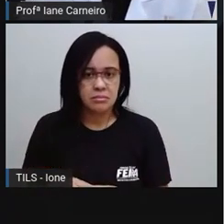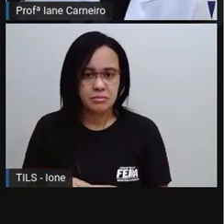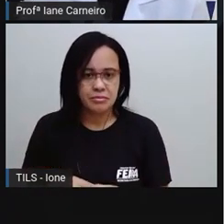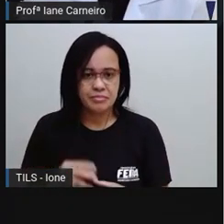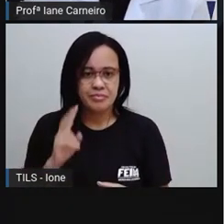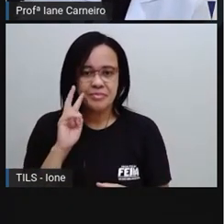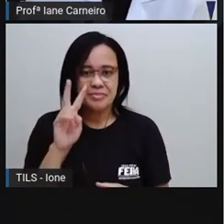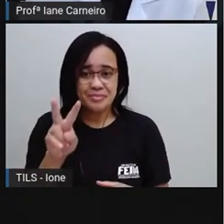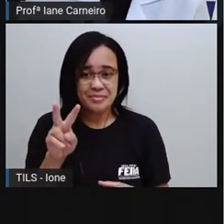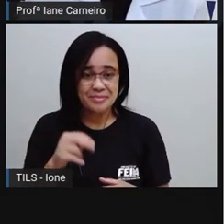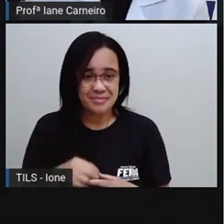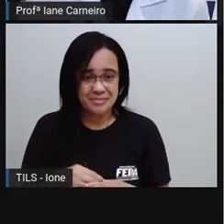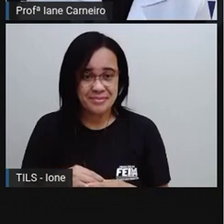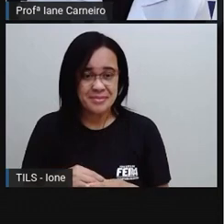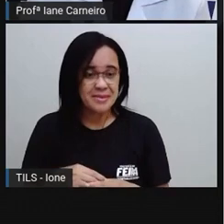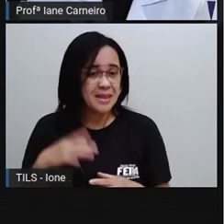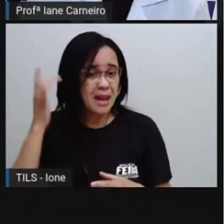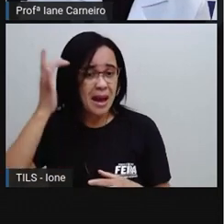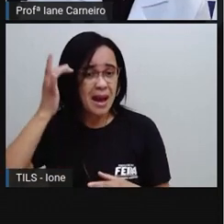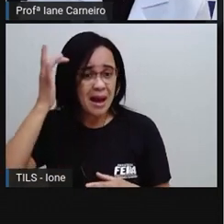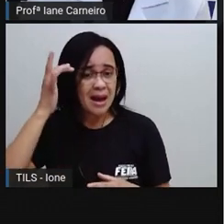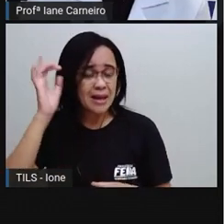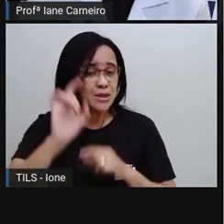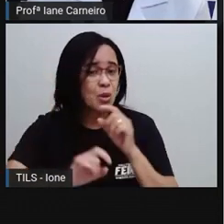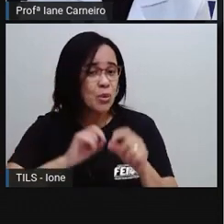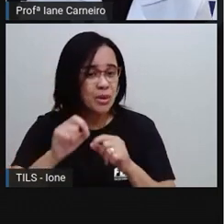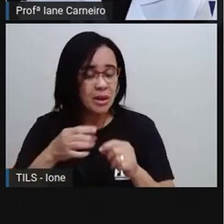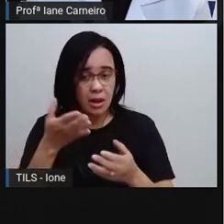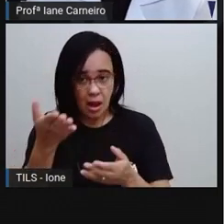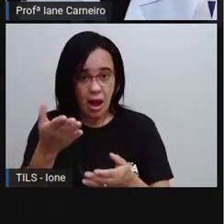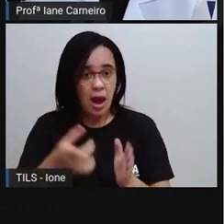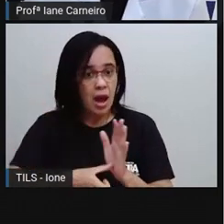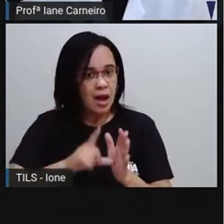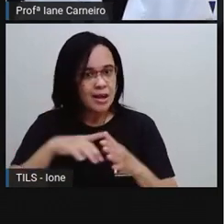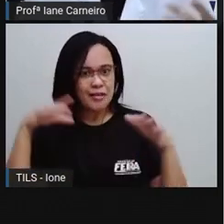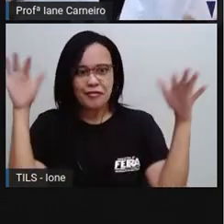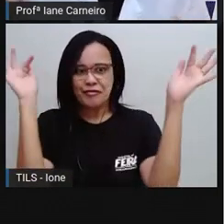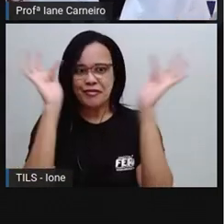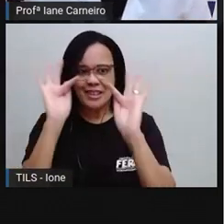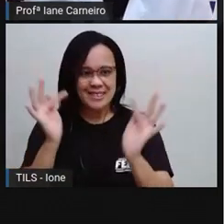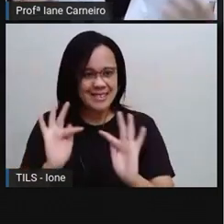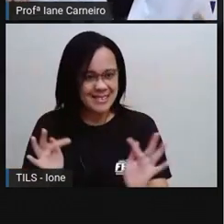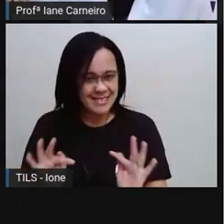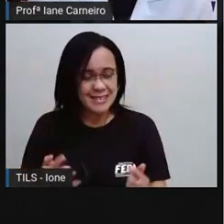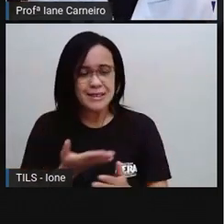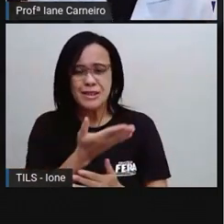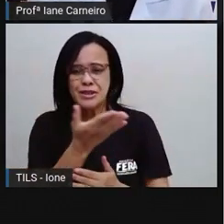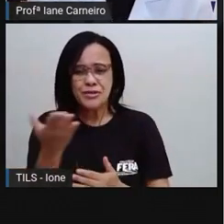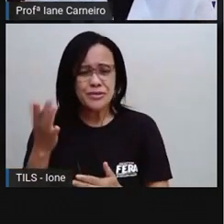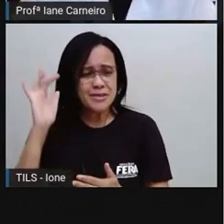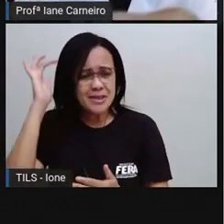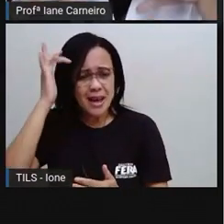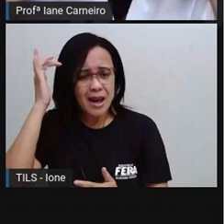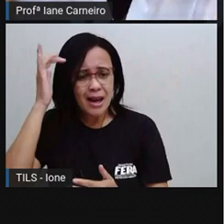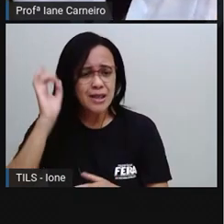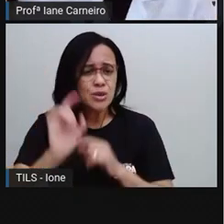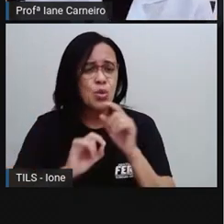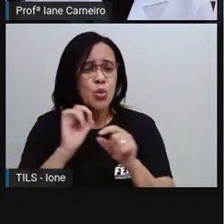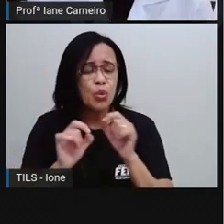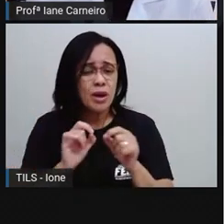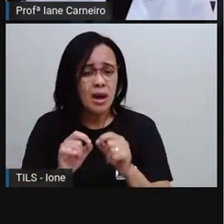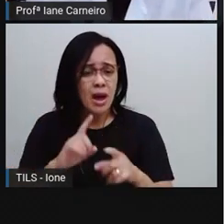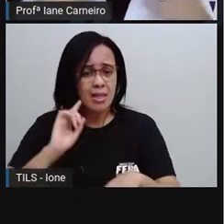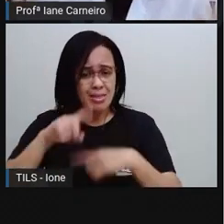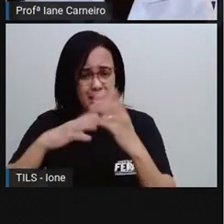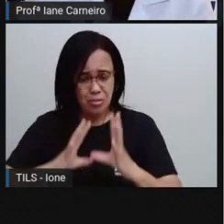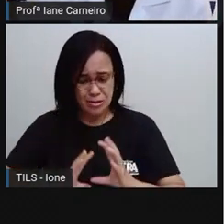vocês acham que esses dois, ó como eles estão felizes aqui. Vocês acham que eles dois, né? Depois dessa briga